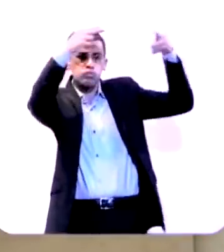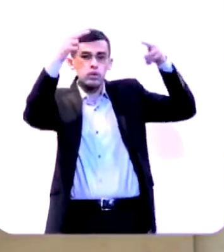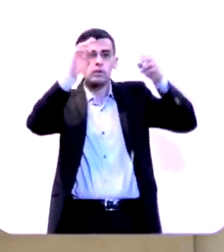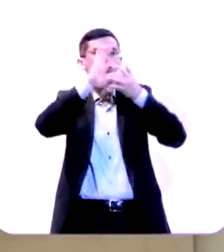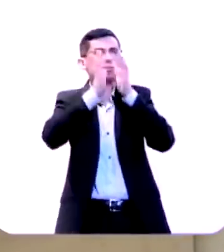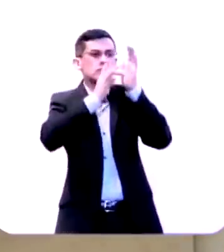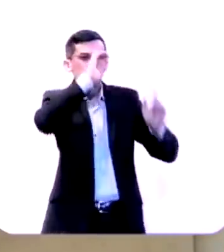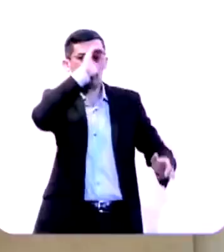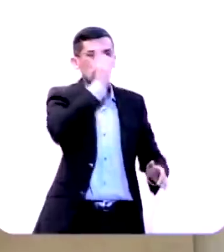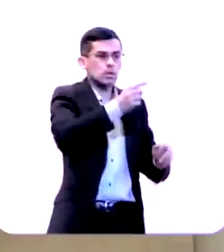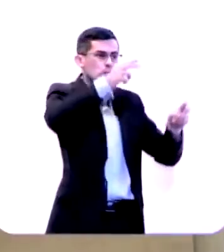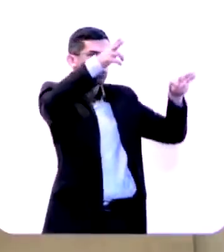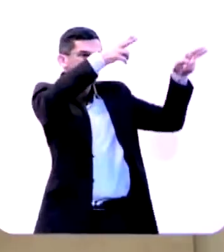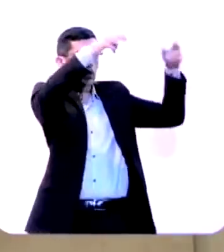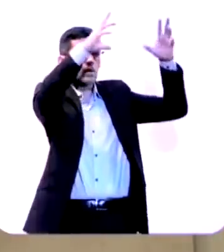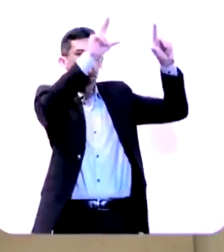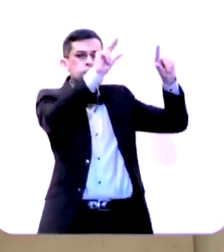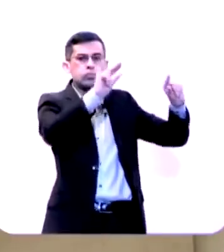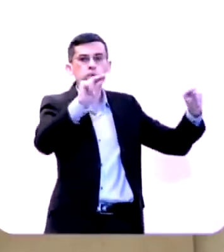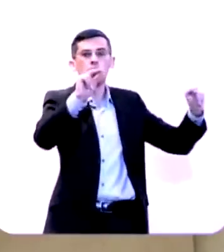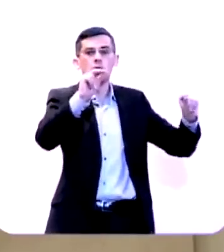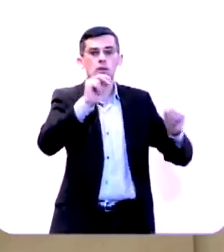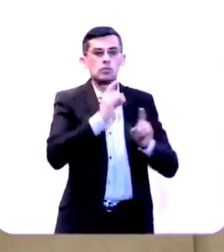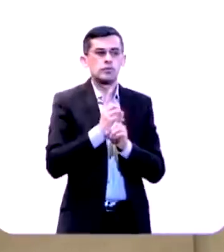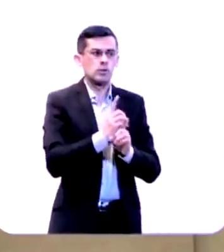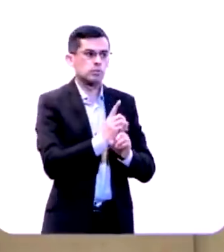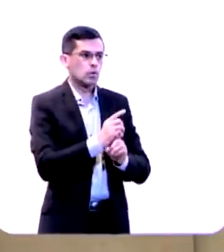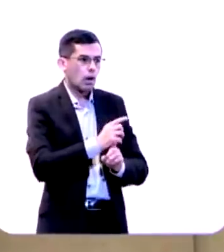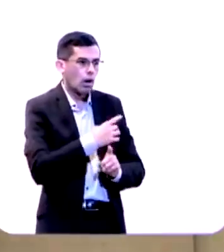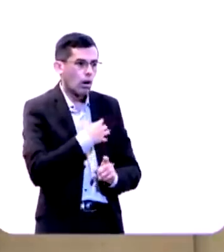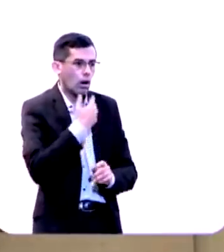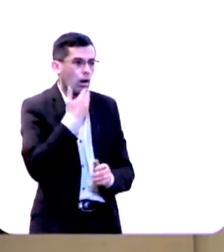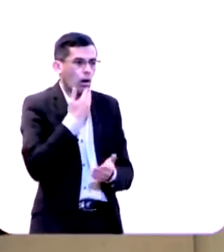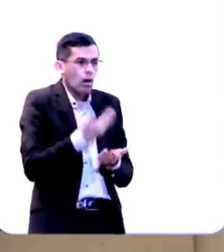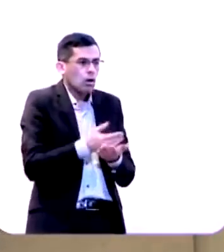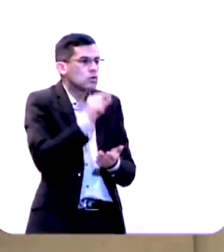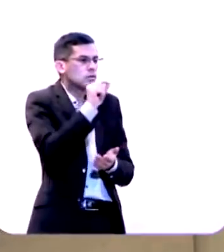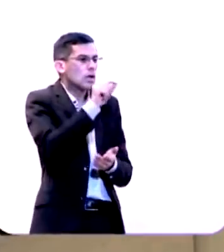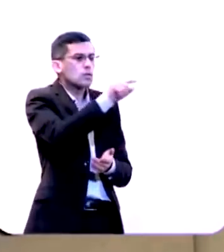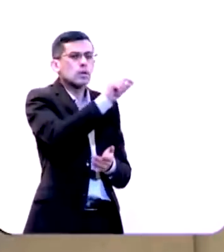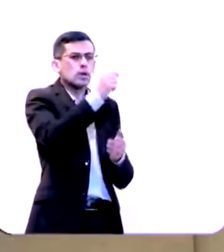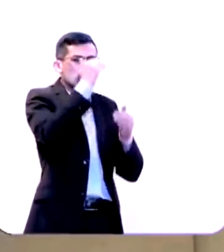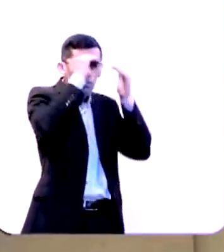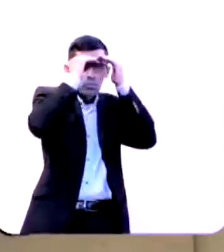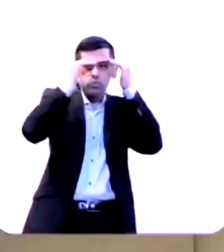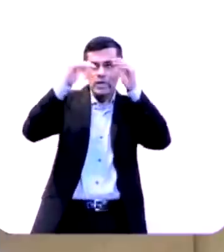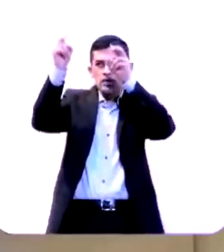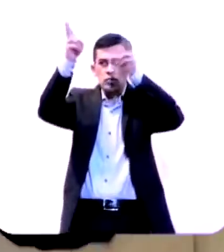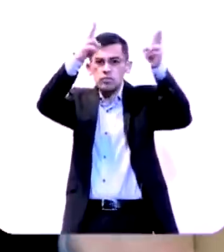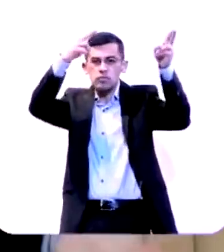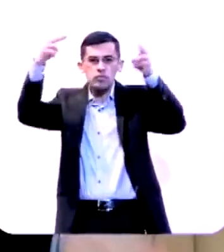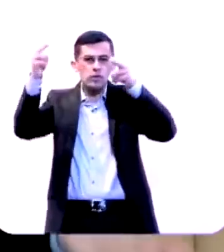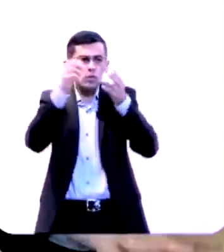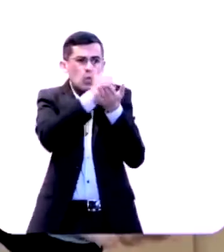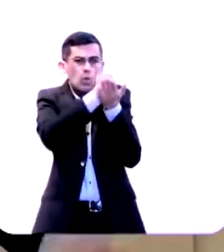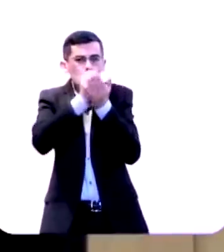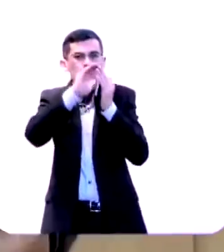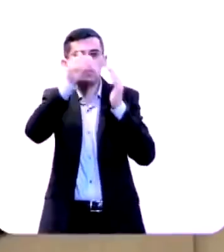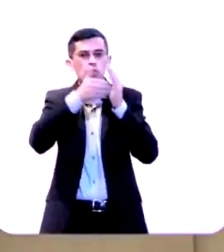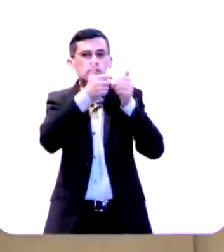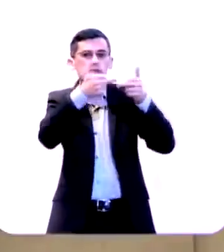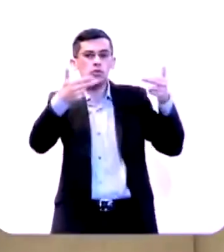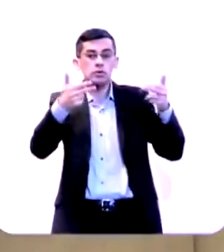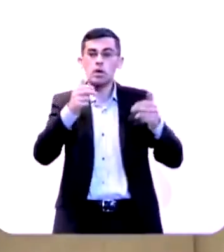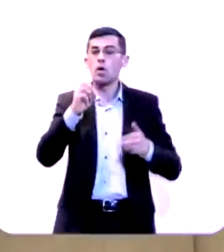Bíblia que os discípulos temeram e disseram quem é este que até o vento e o mar controla